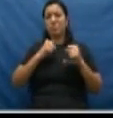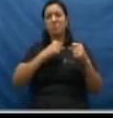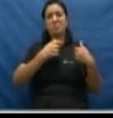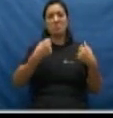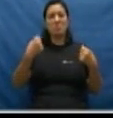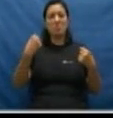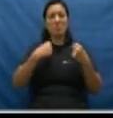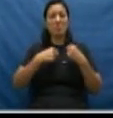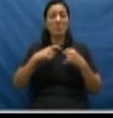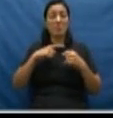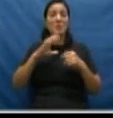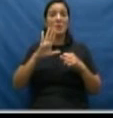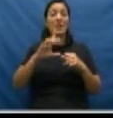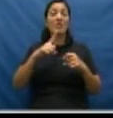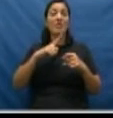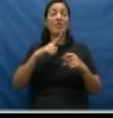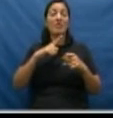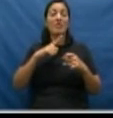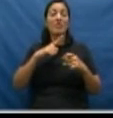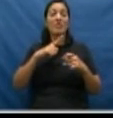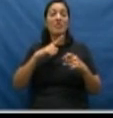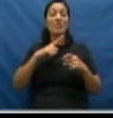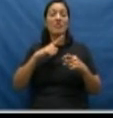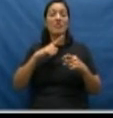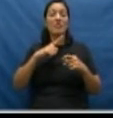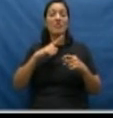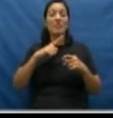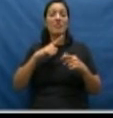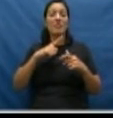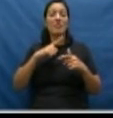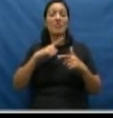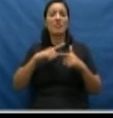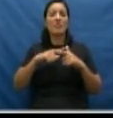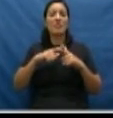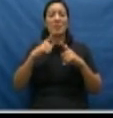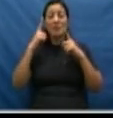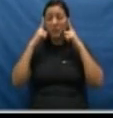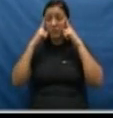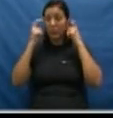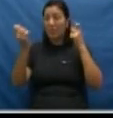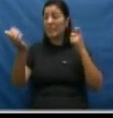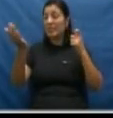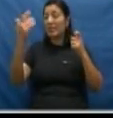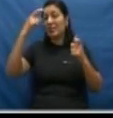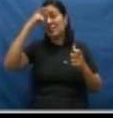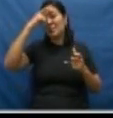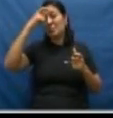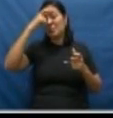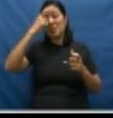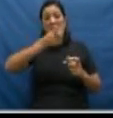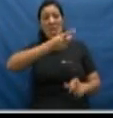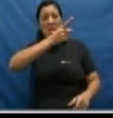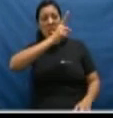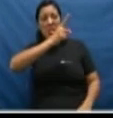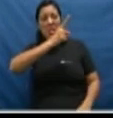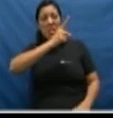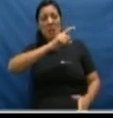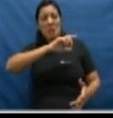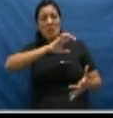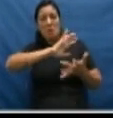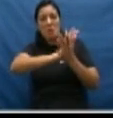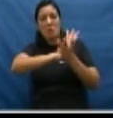Nós temos a forma de violência psicológica, ameaças e outras formas de